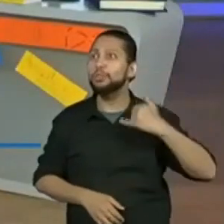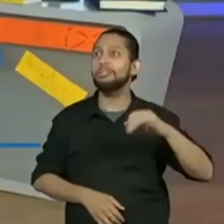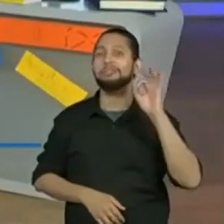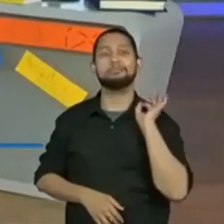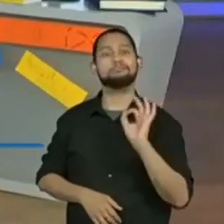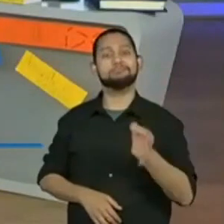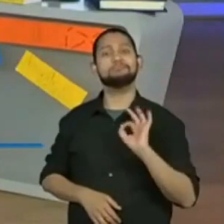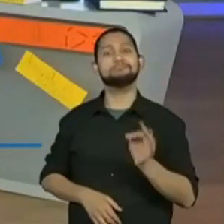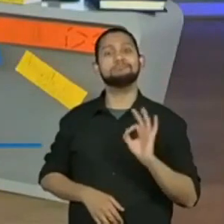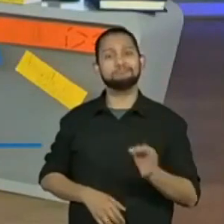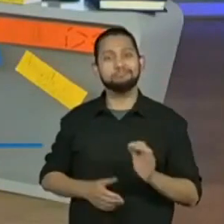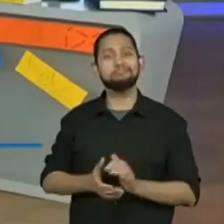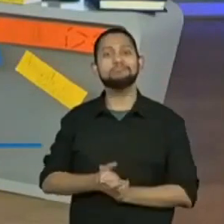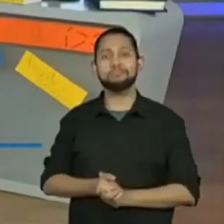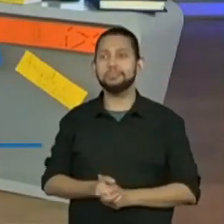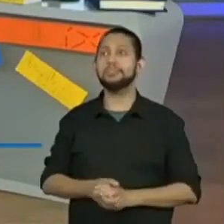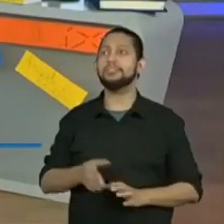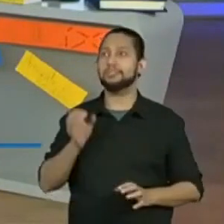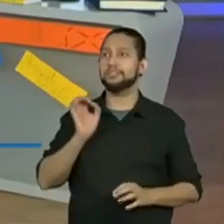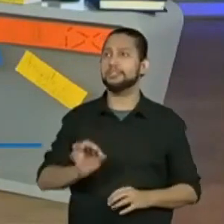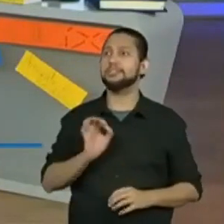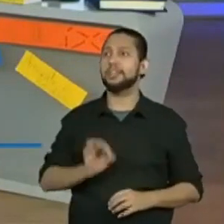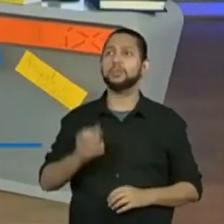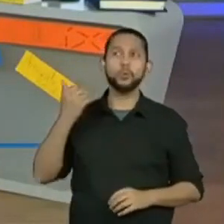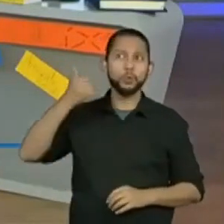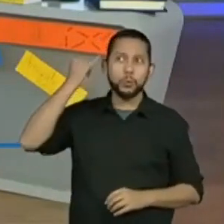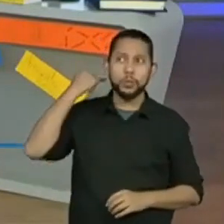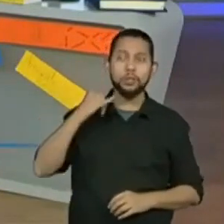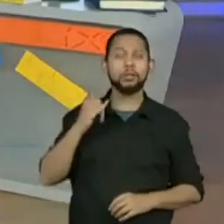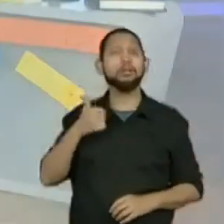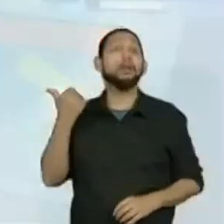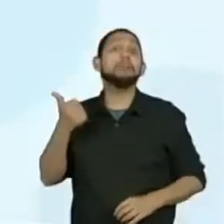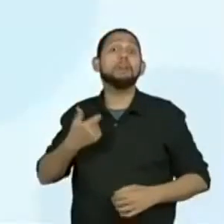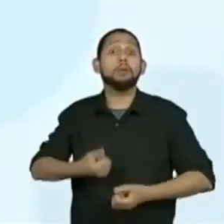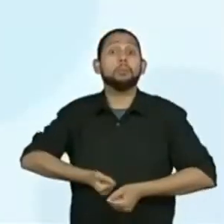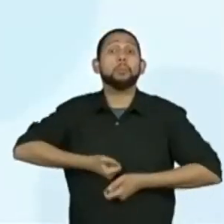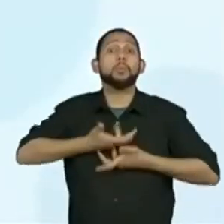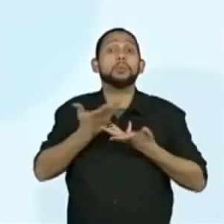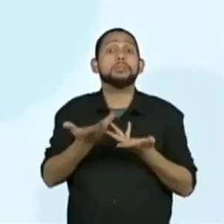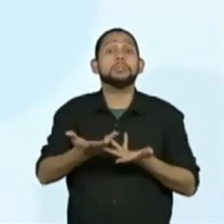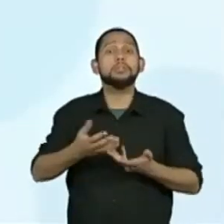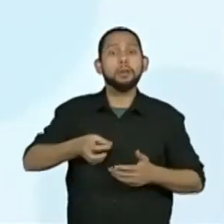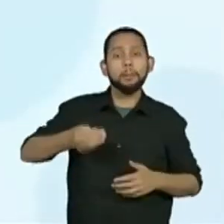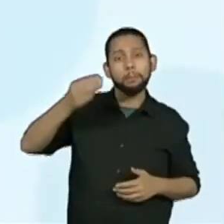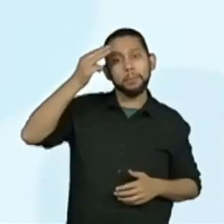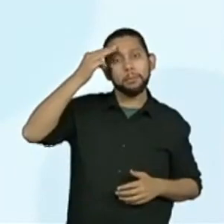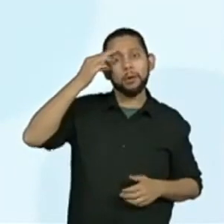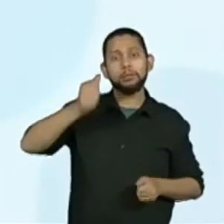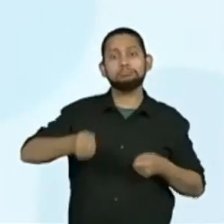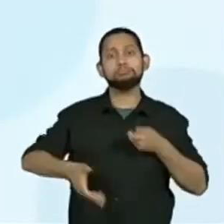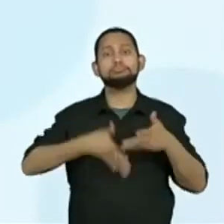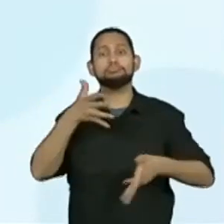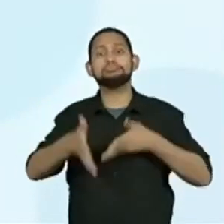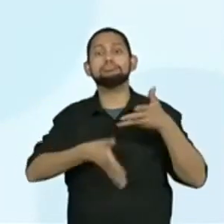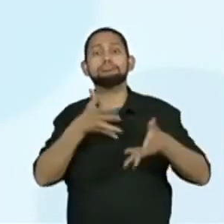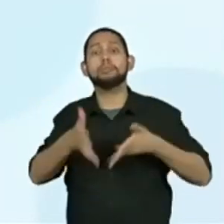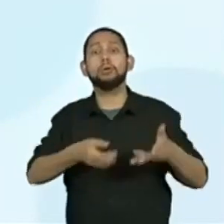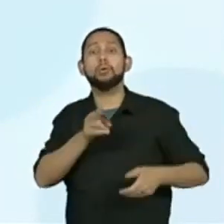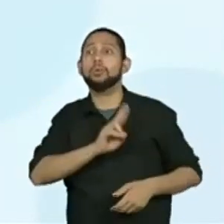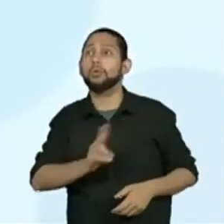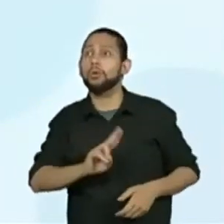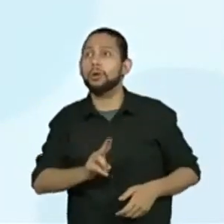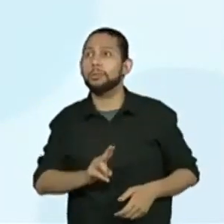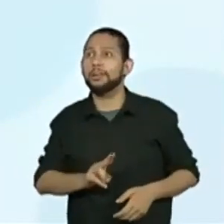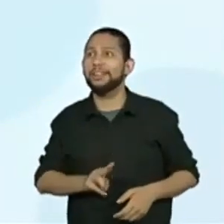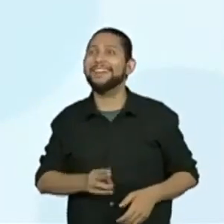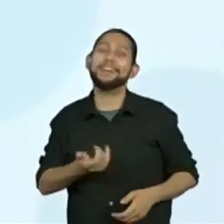professora Juliana, professora Paulina, todo mundo. E qual poema que ela declamará? Ah, quer saber o nome do poema. O do